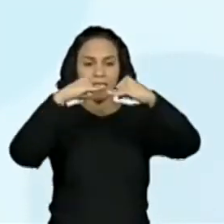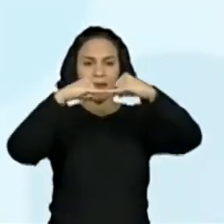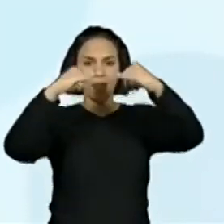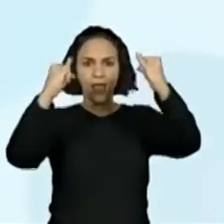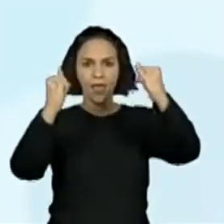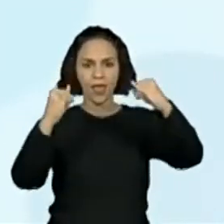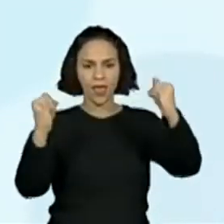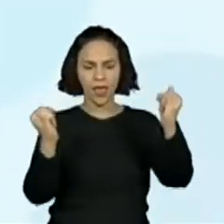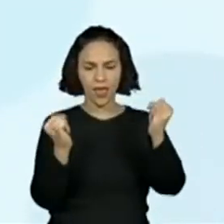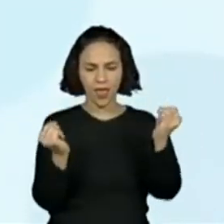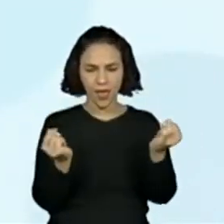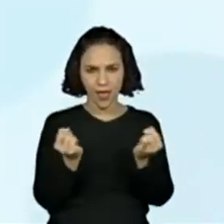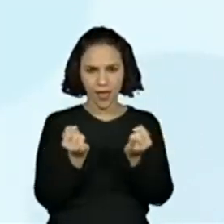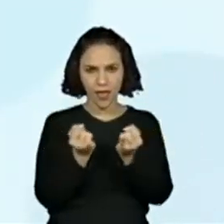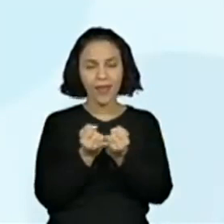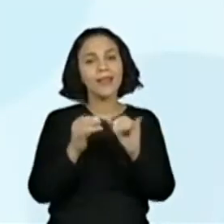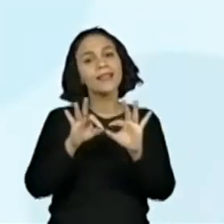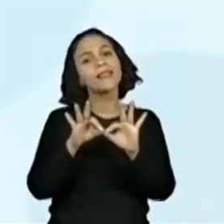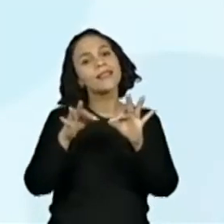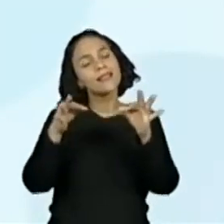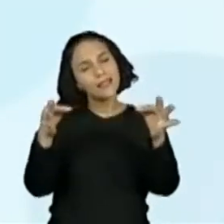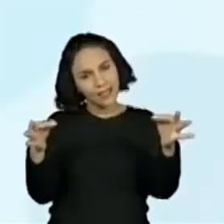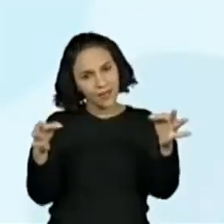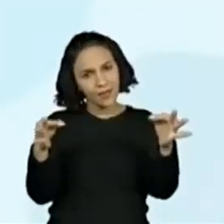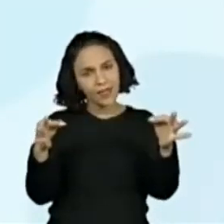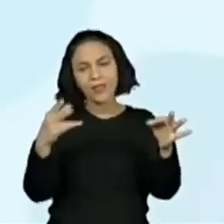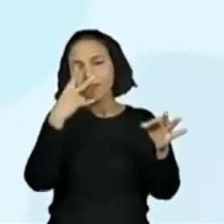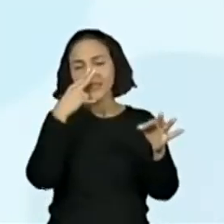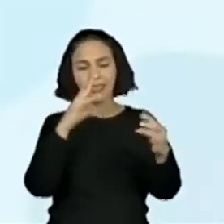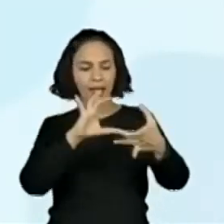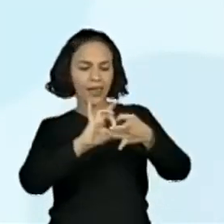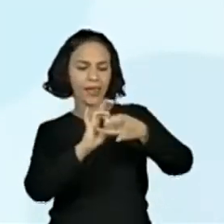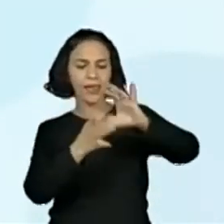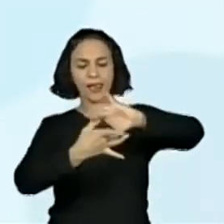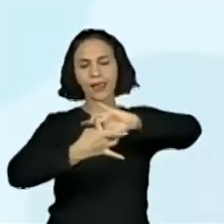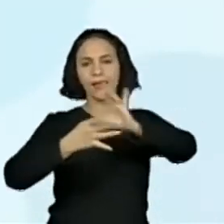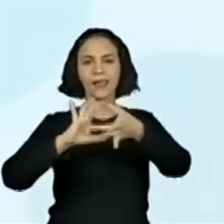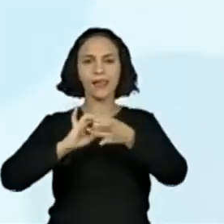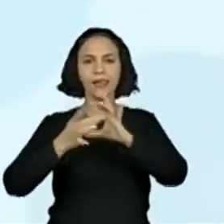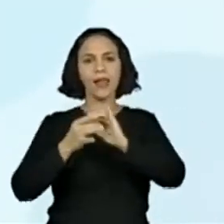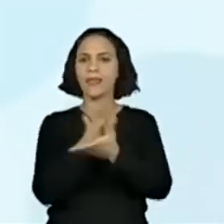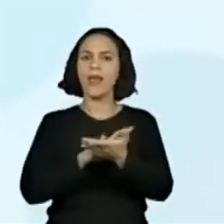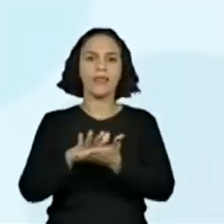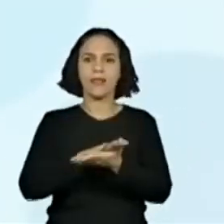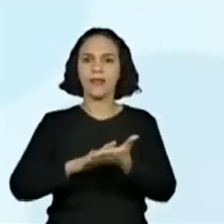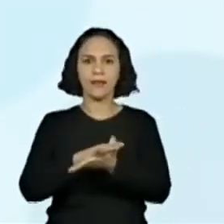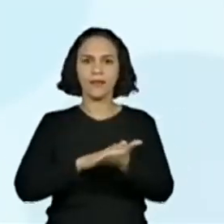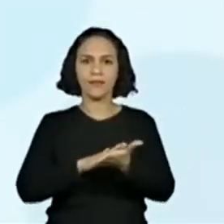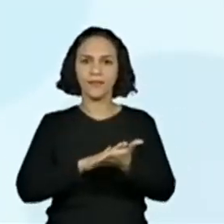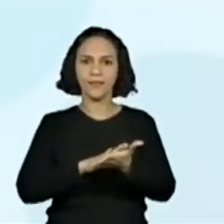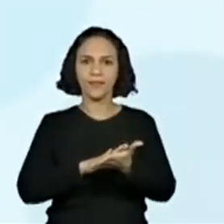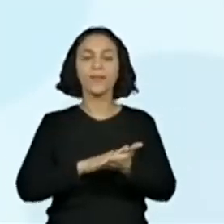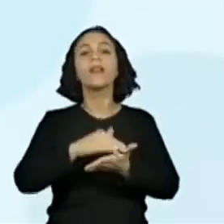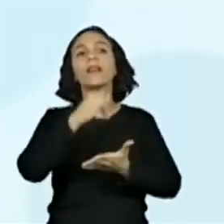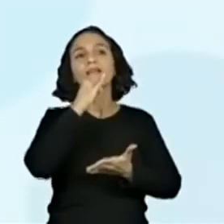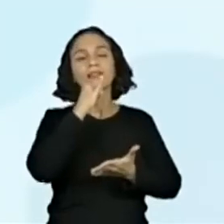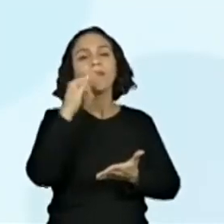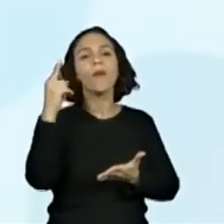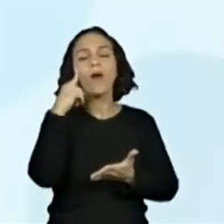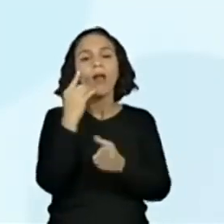simples e sem intersecções. Professora, que isso quer dizer? Figuras que não tenham